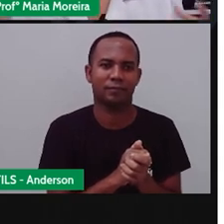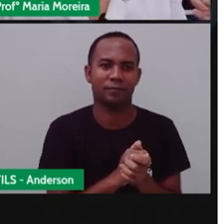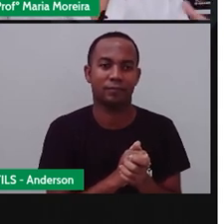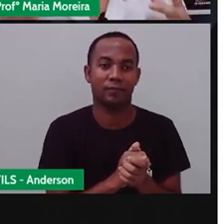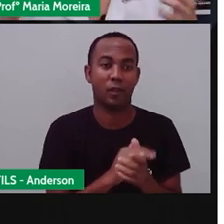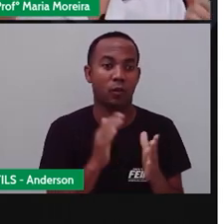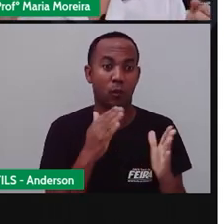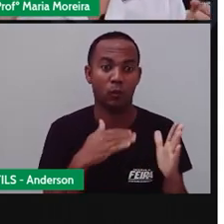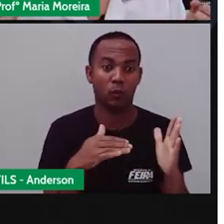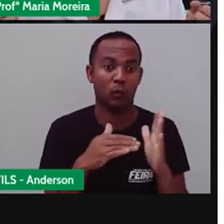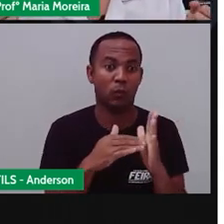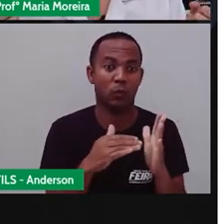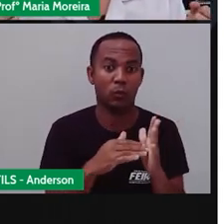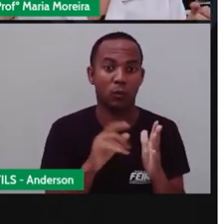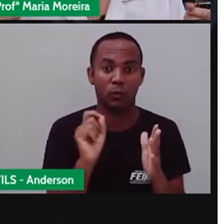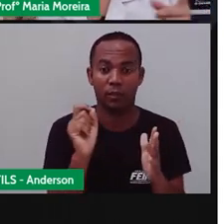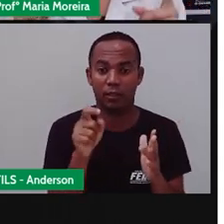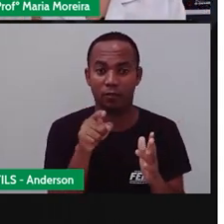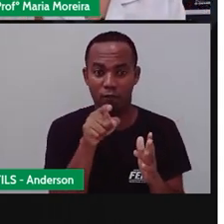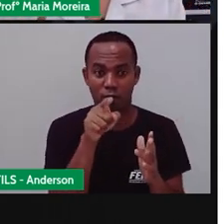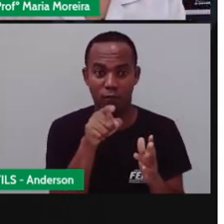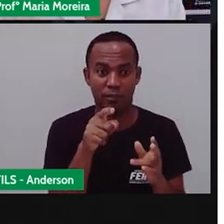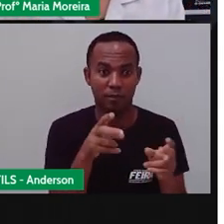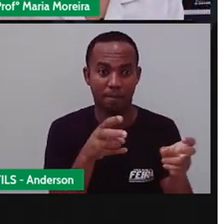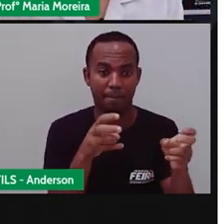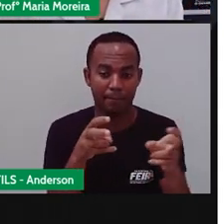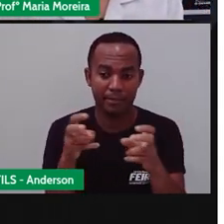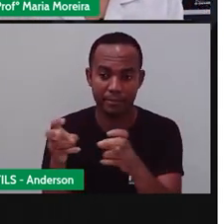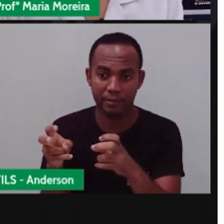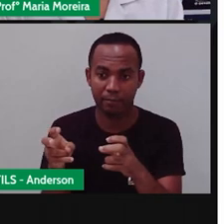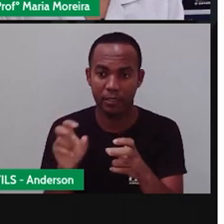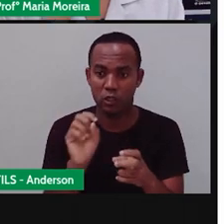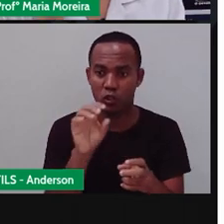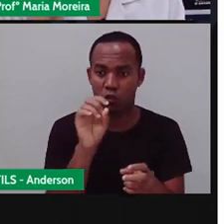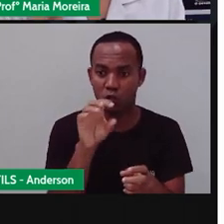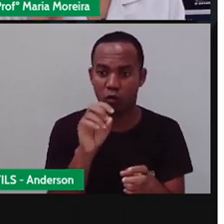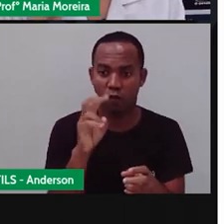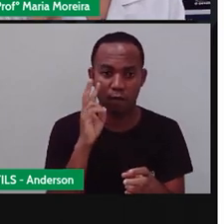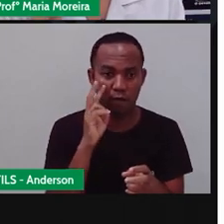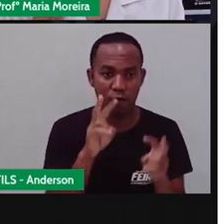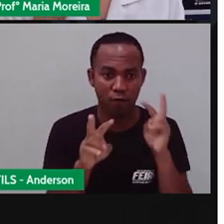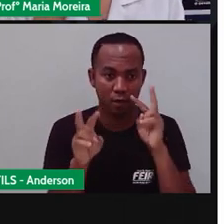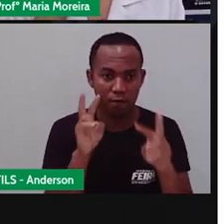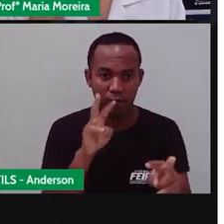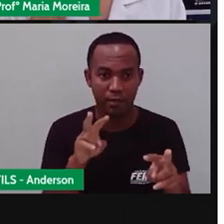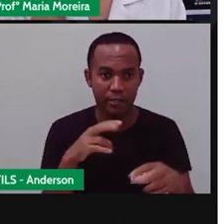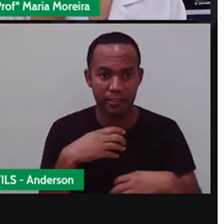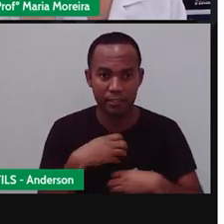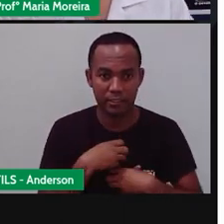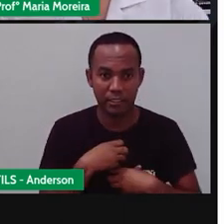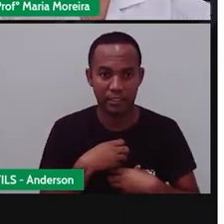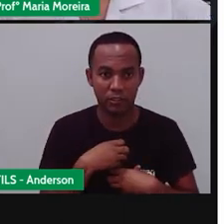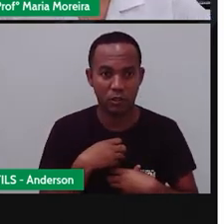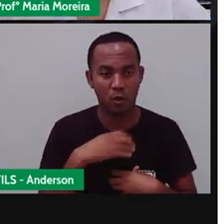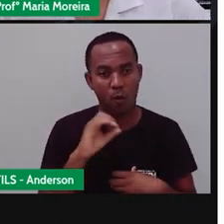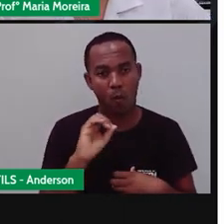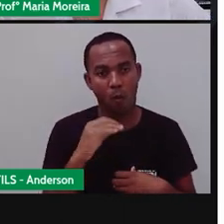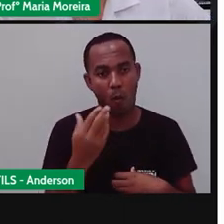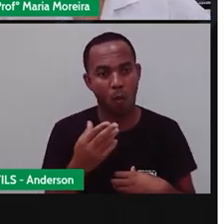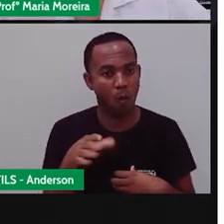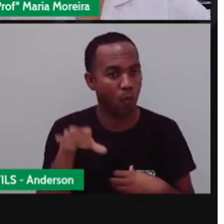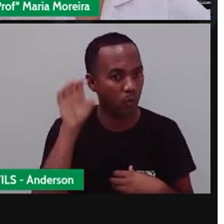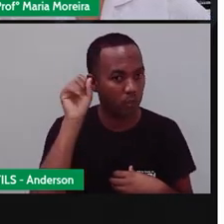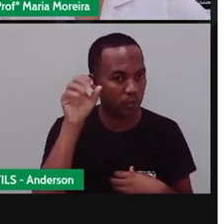Então, tudo isso você começa a captar. Não é só o que você vê, é o que você sente, o que você escuta. E o cheiro que você